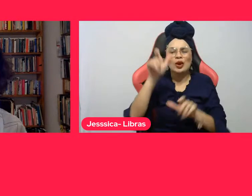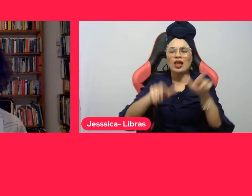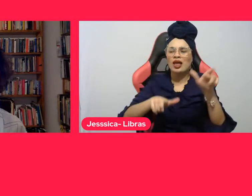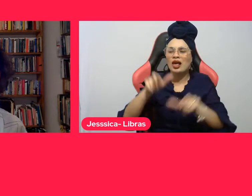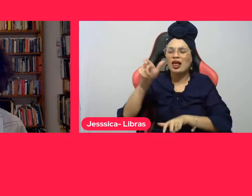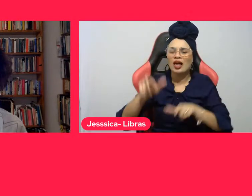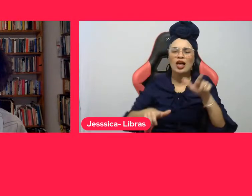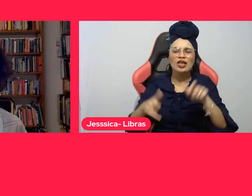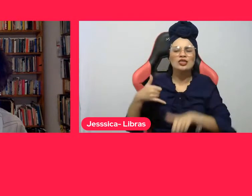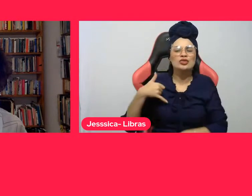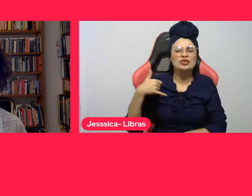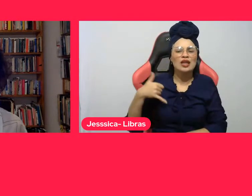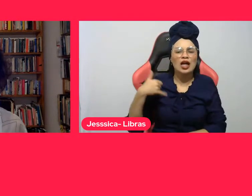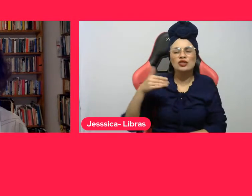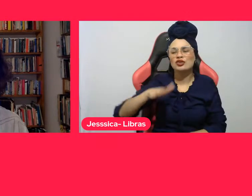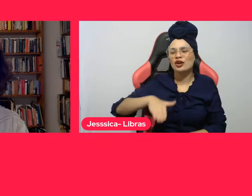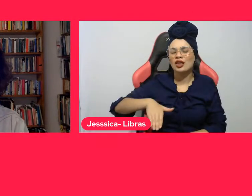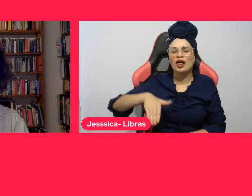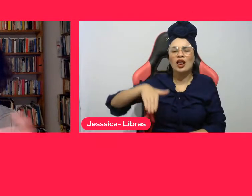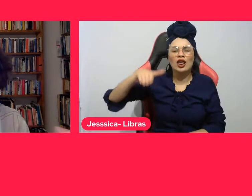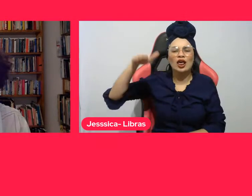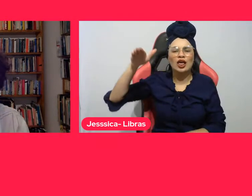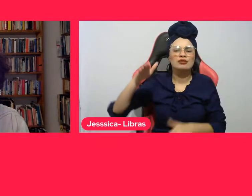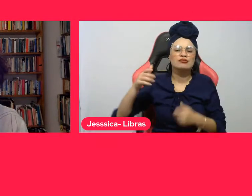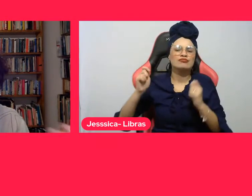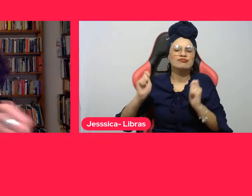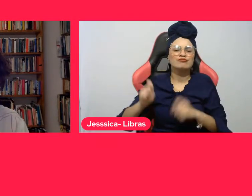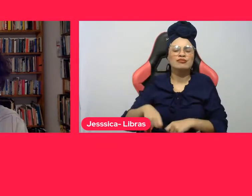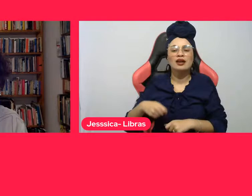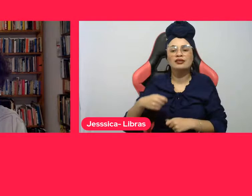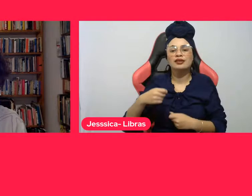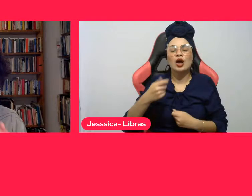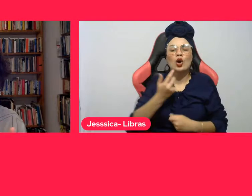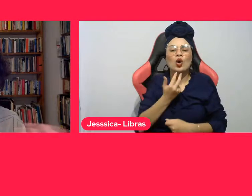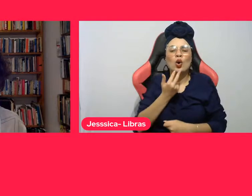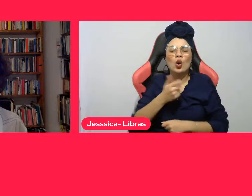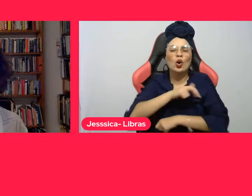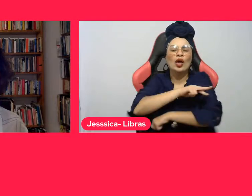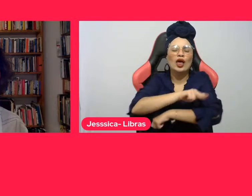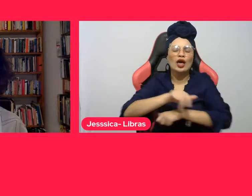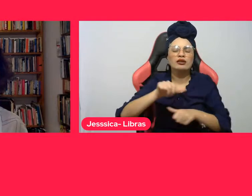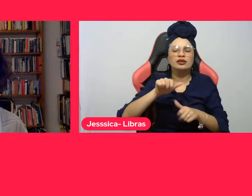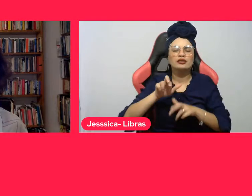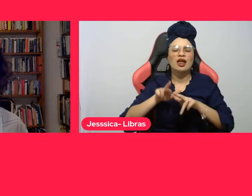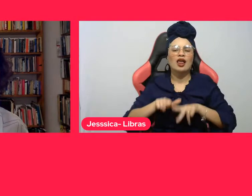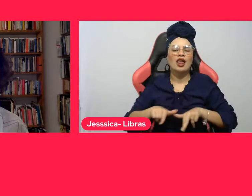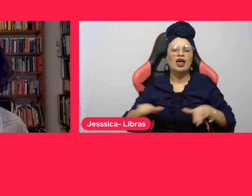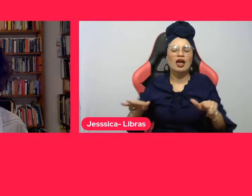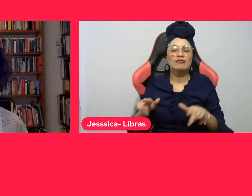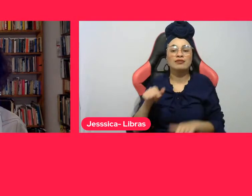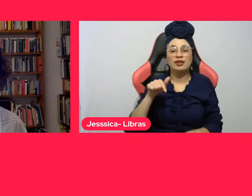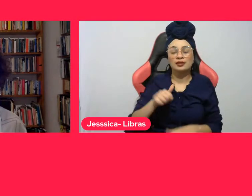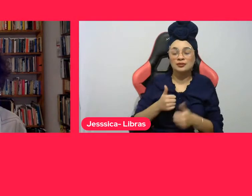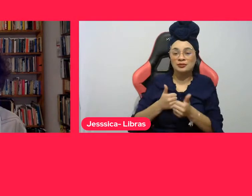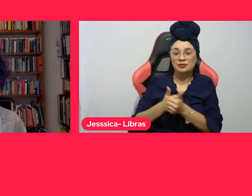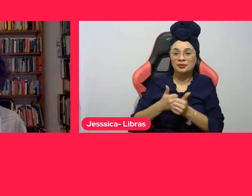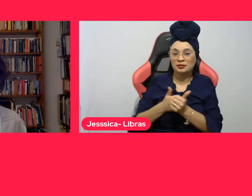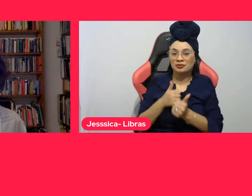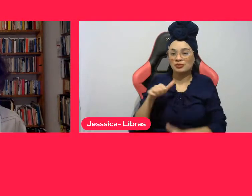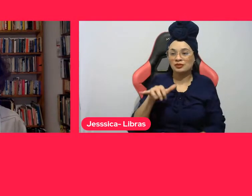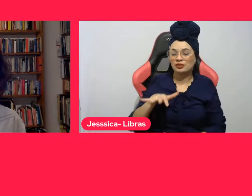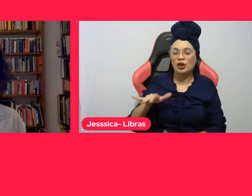religiões muito diversas. Bom Retiro, o bairro onde a gente está, o museu está, é uma boa amostra disso.